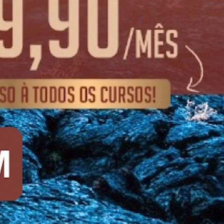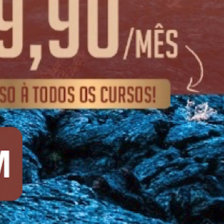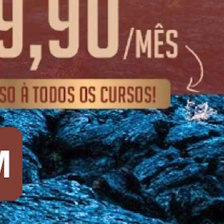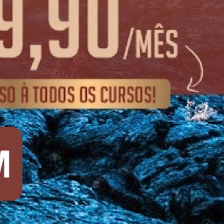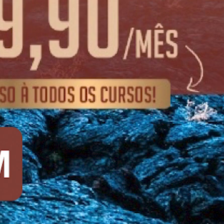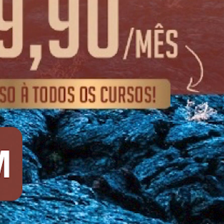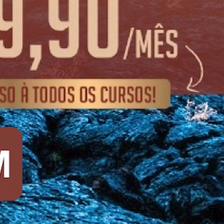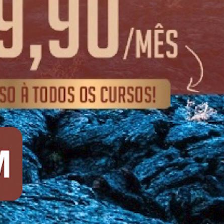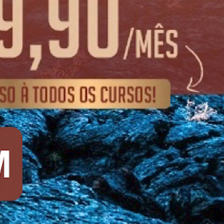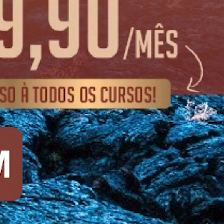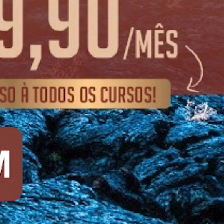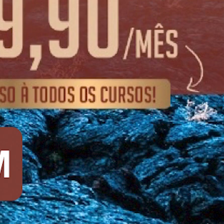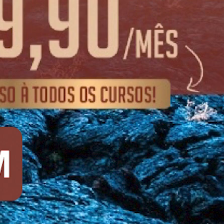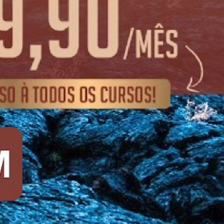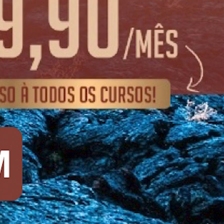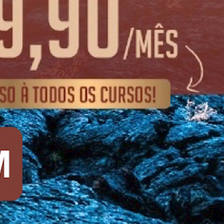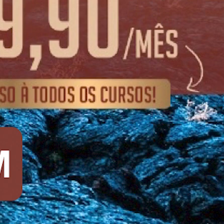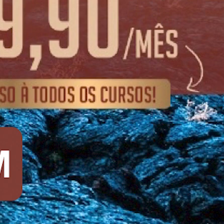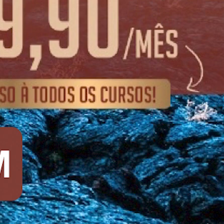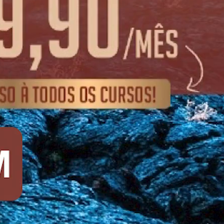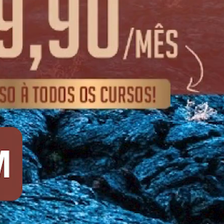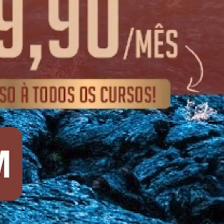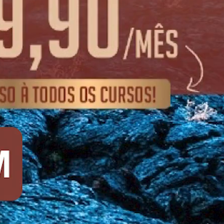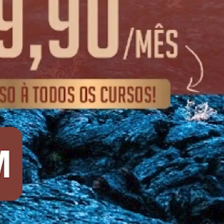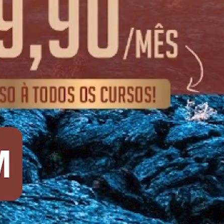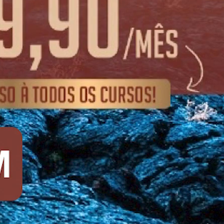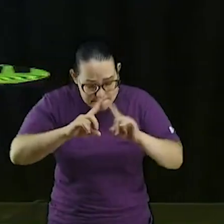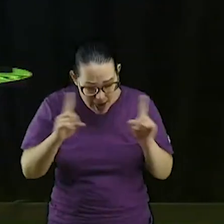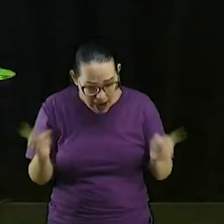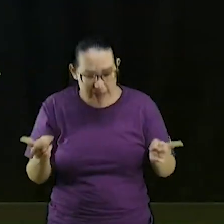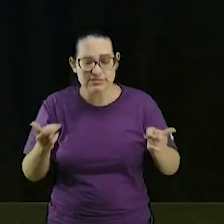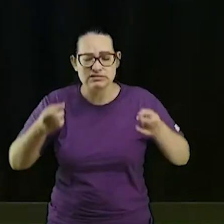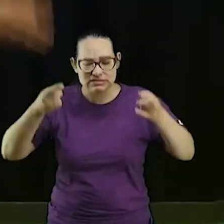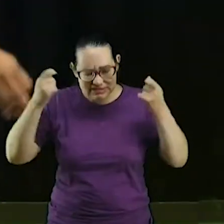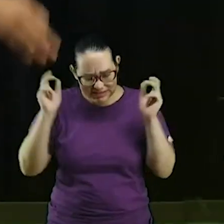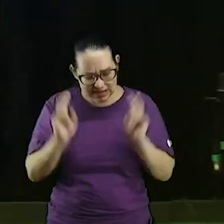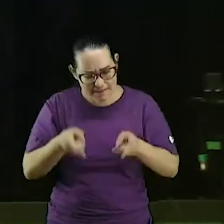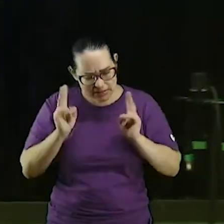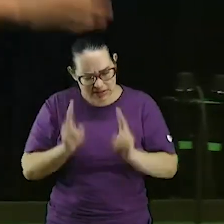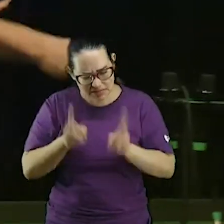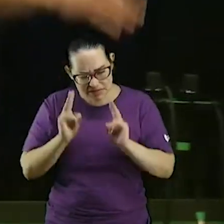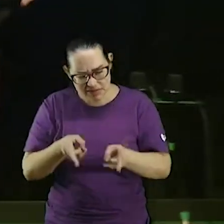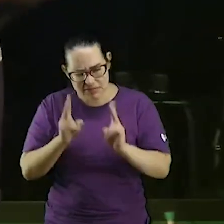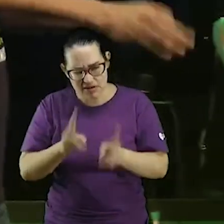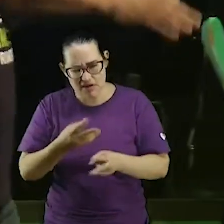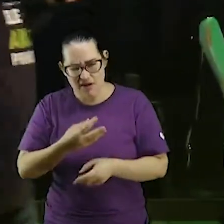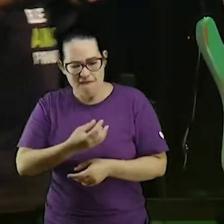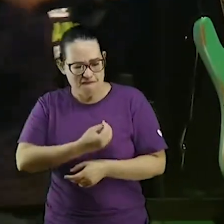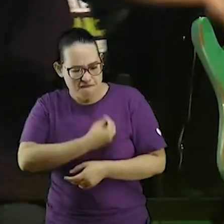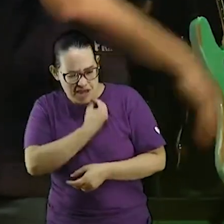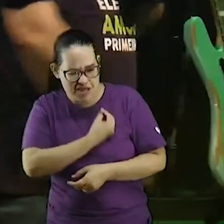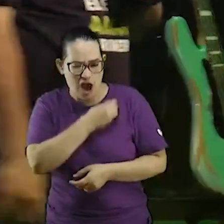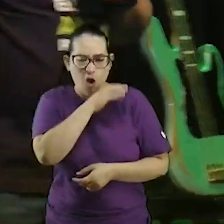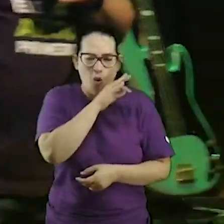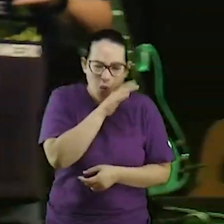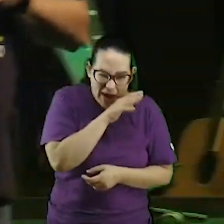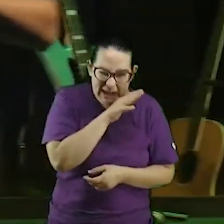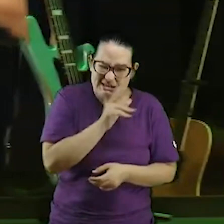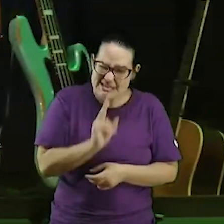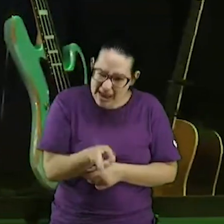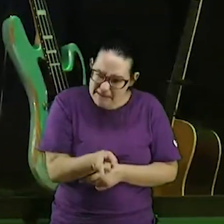mas continue vivendo a mesma vida miserável de sempre.